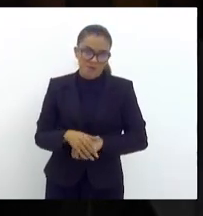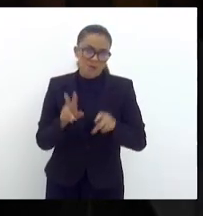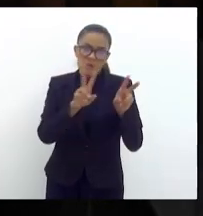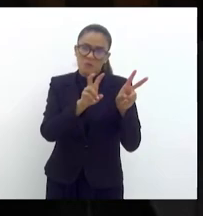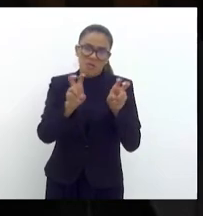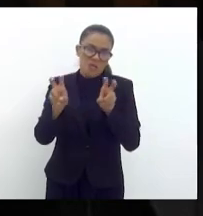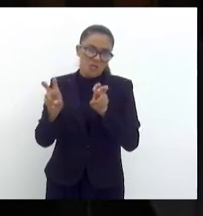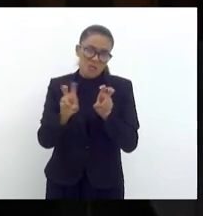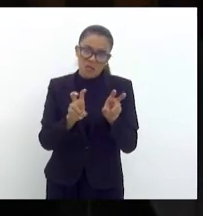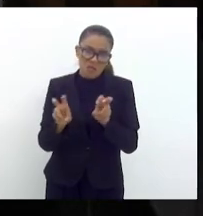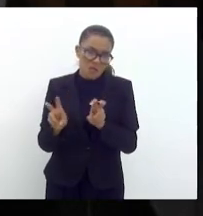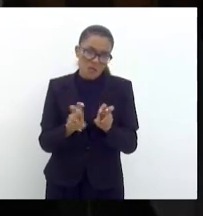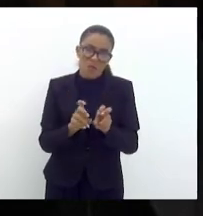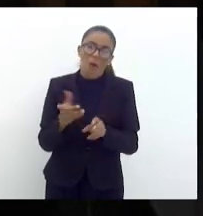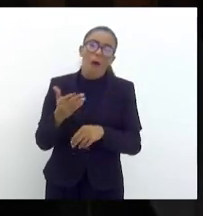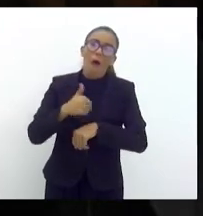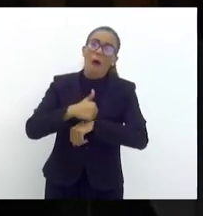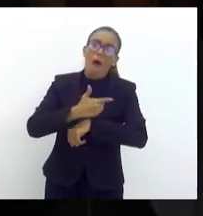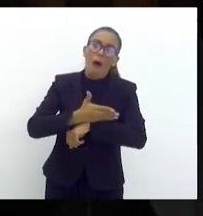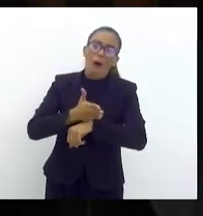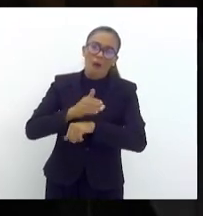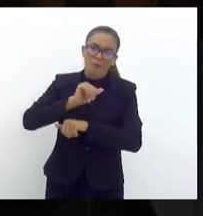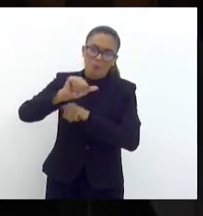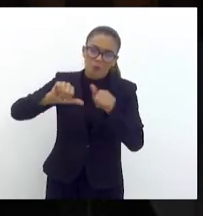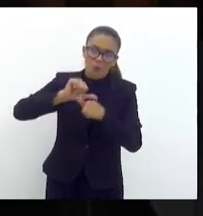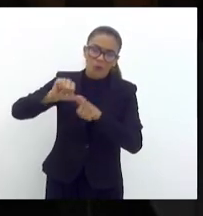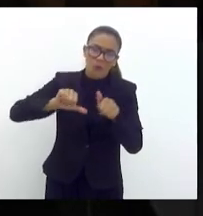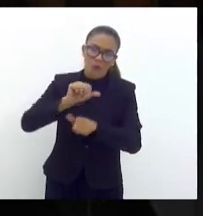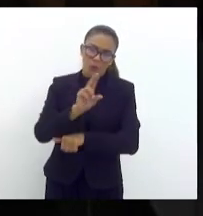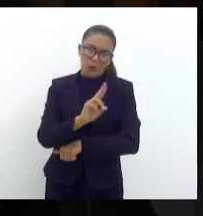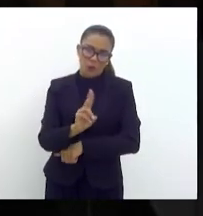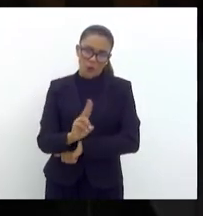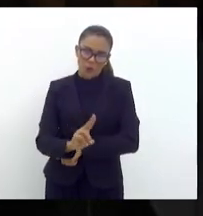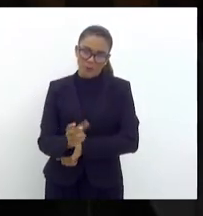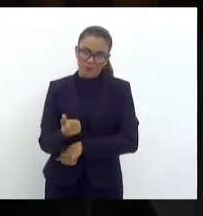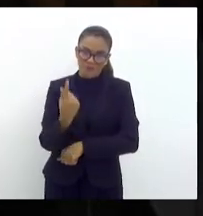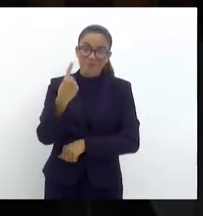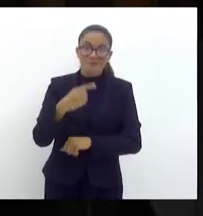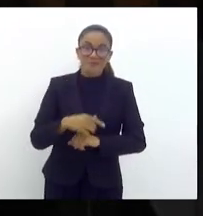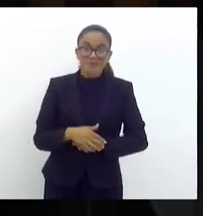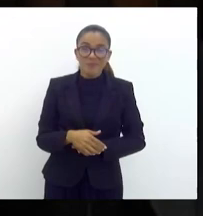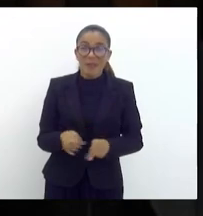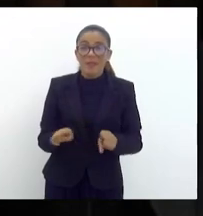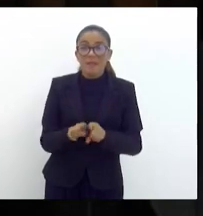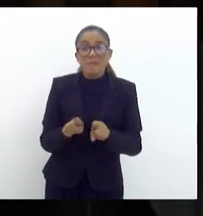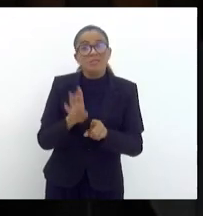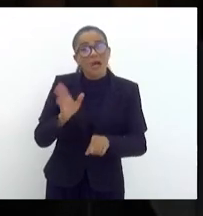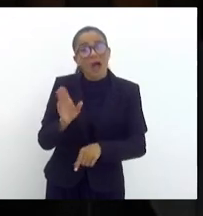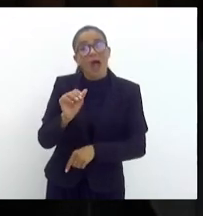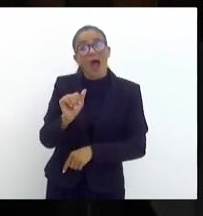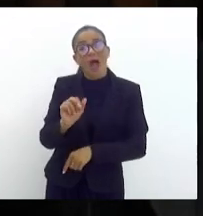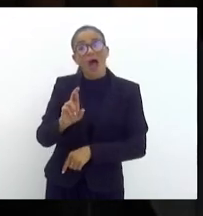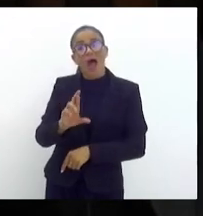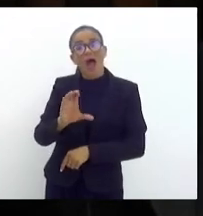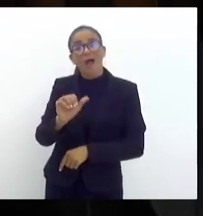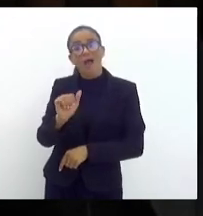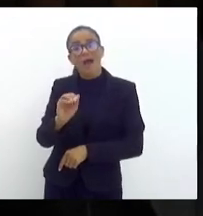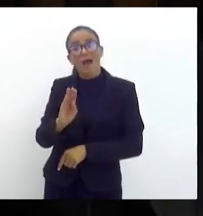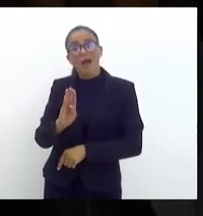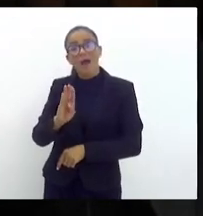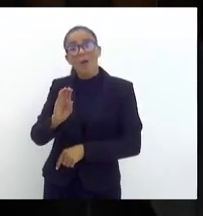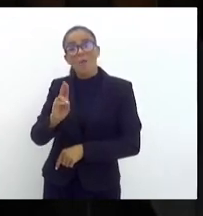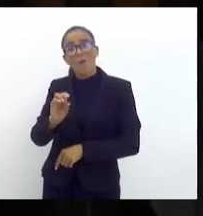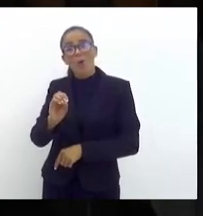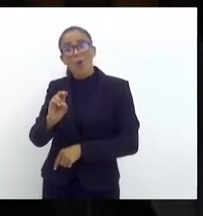mídia dê. Cada hora fala-se um nome diferente. Até arcabouço fiscal já teve esse